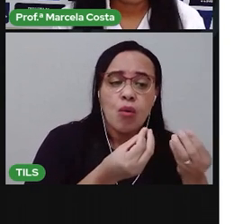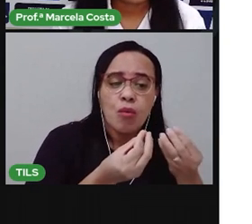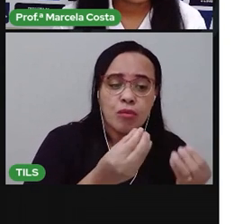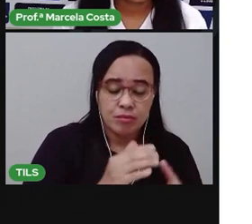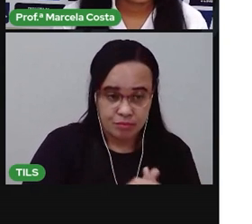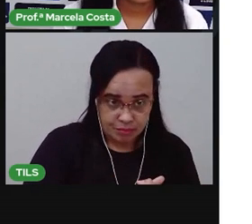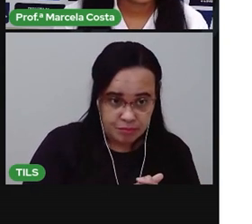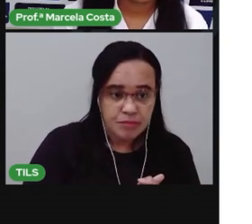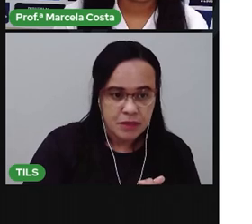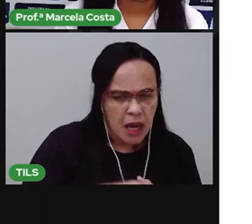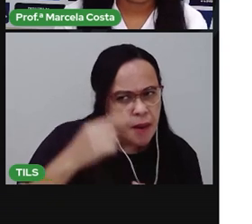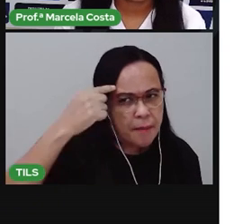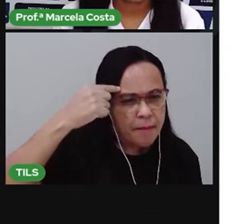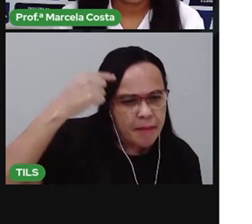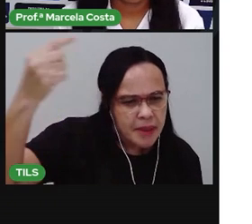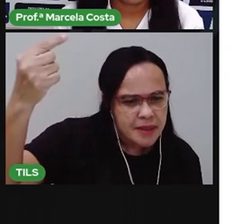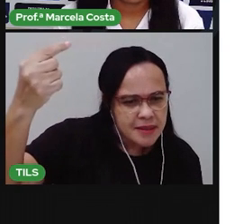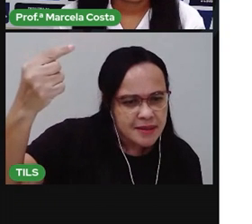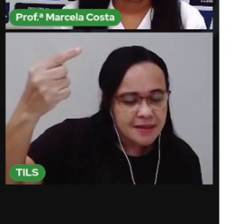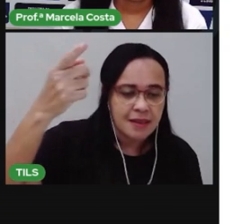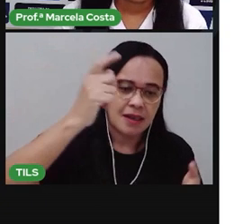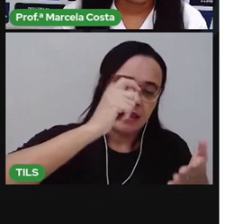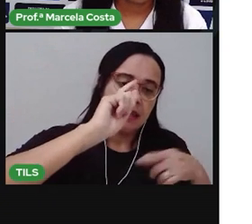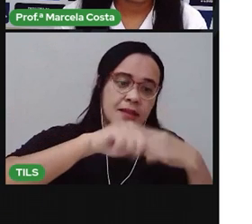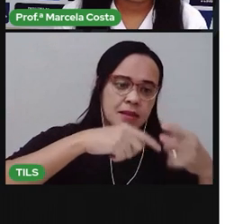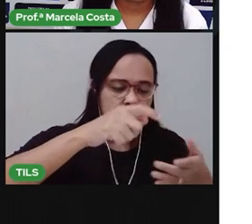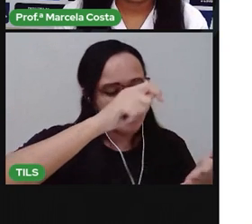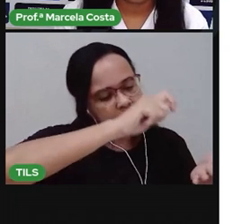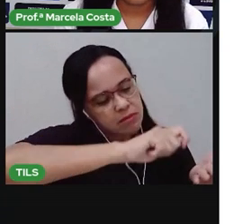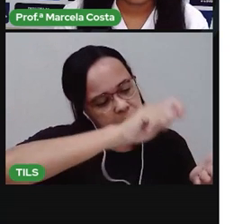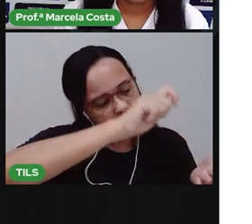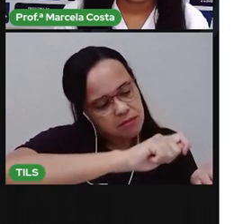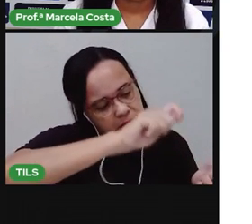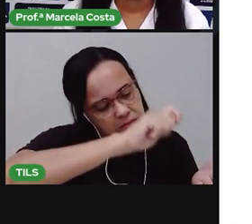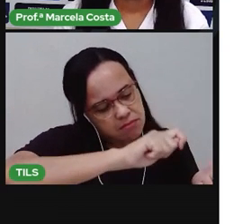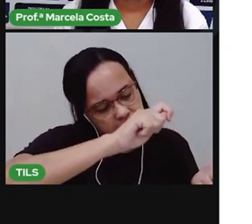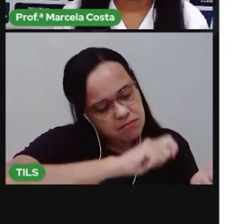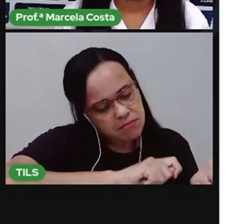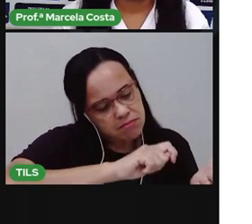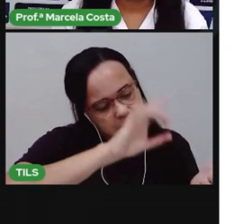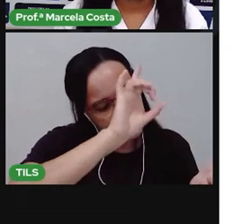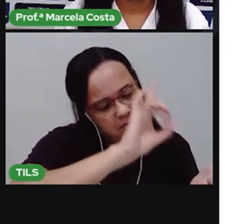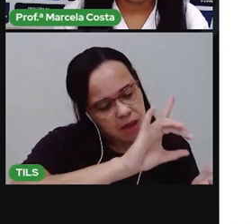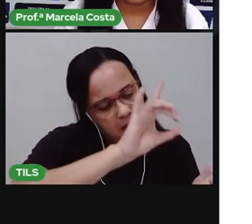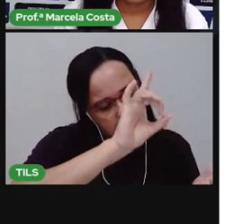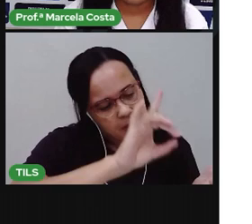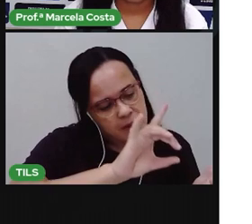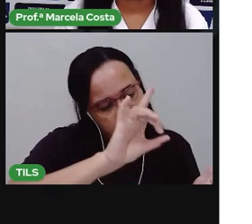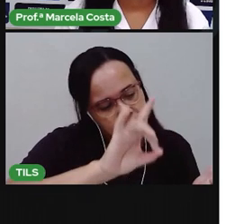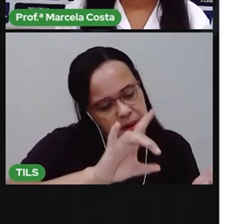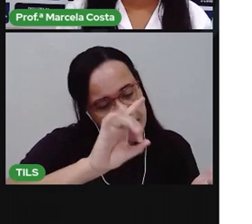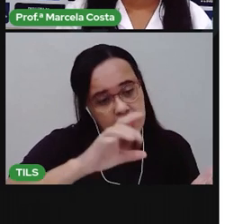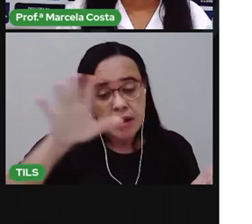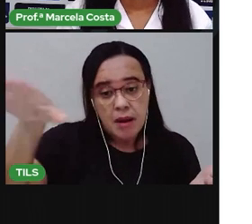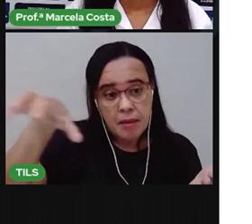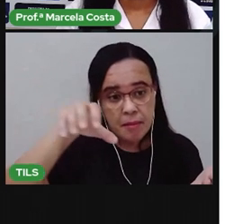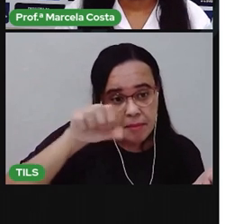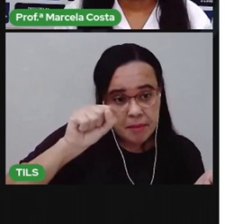vai pensar nelas agora e vai escrever uma de cada vez. Você vai pegar aí o seu caderno,